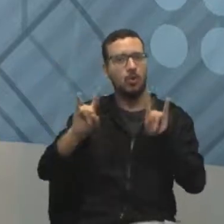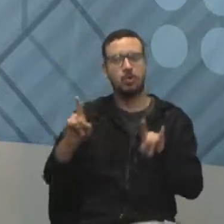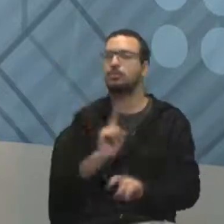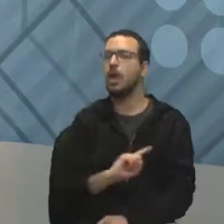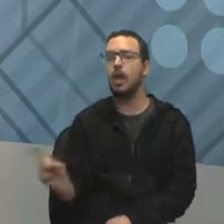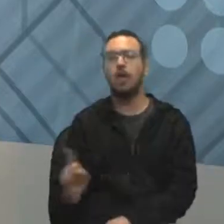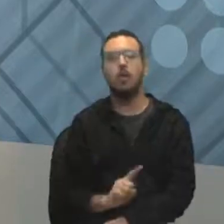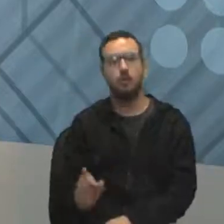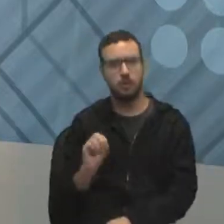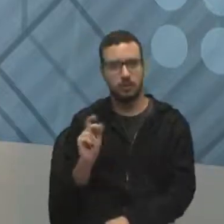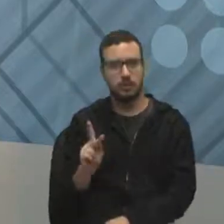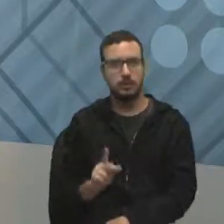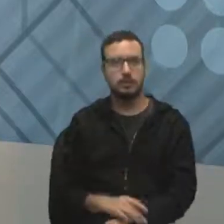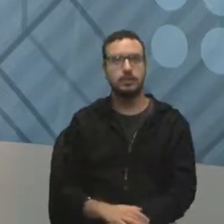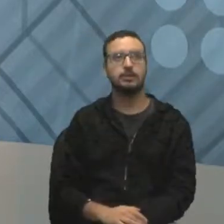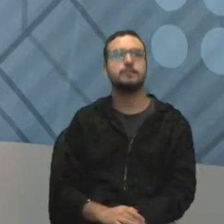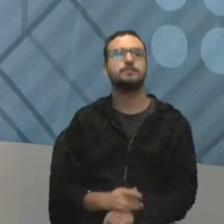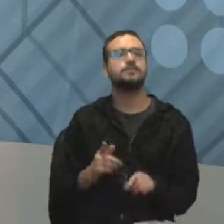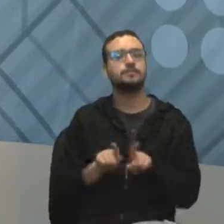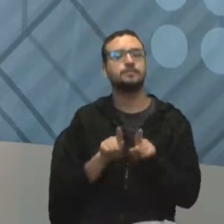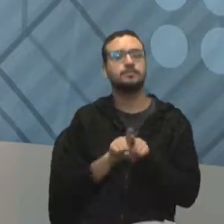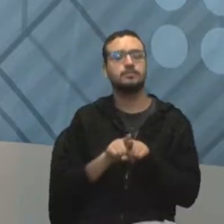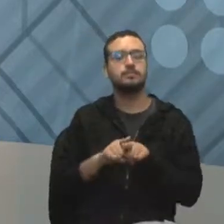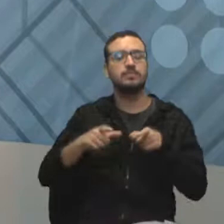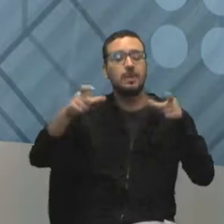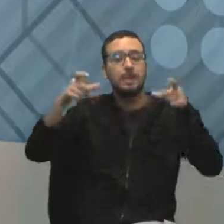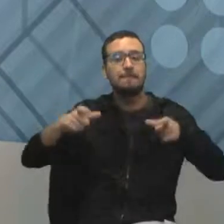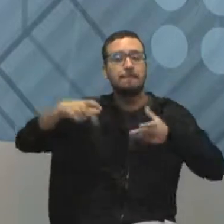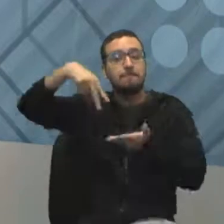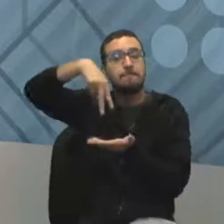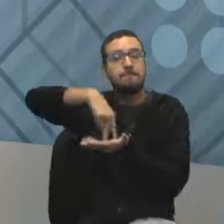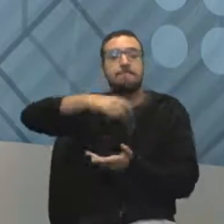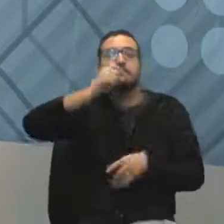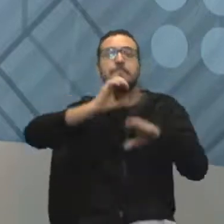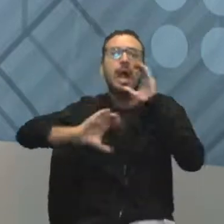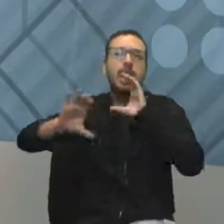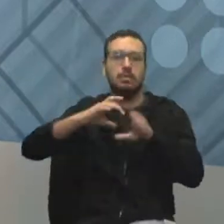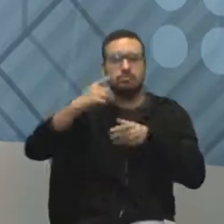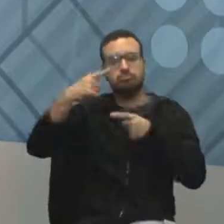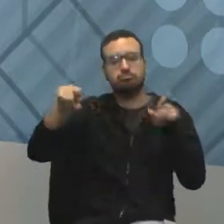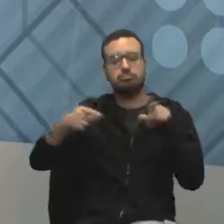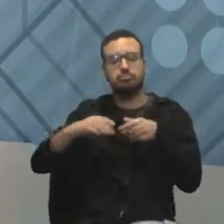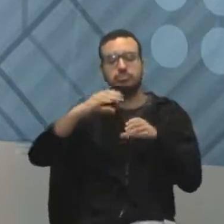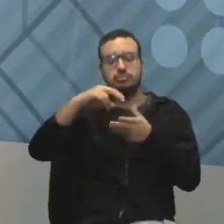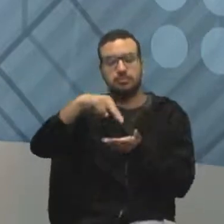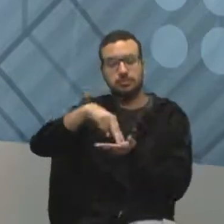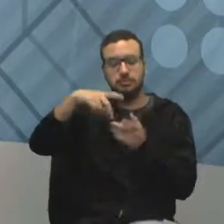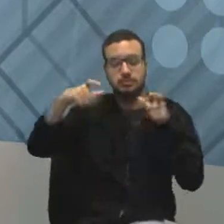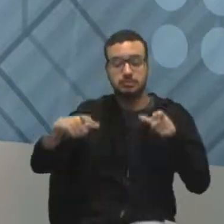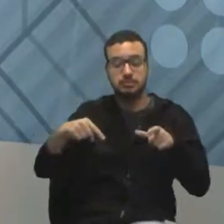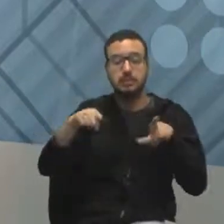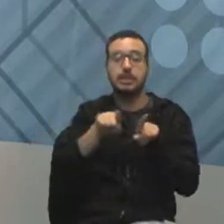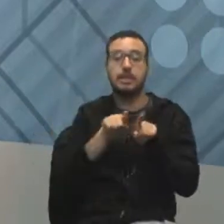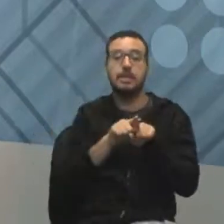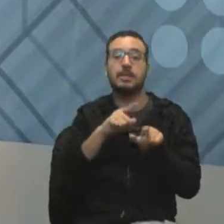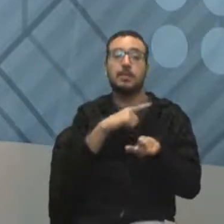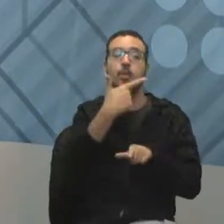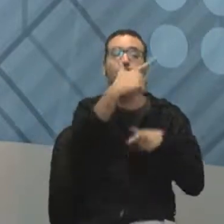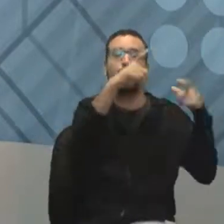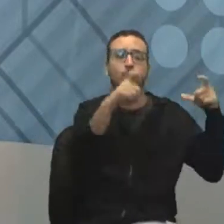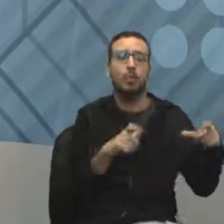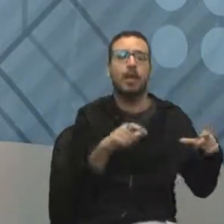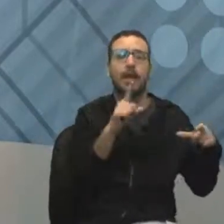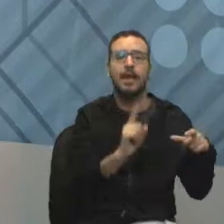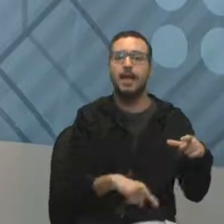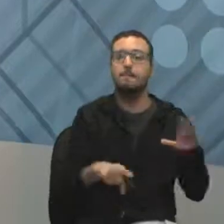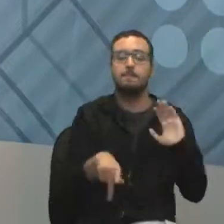combinado? Além lá das questões do palco, tem também as questões da área do público e do parque. E aí, a gente vai entrar com critérios de